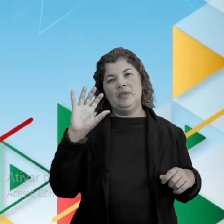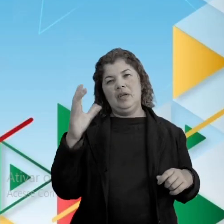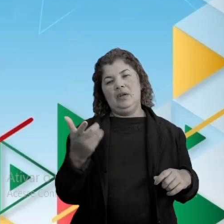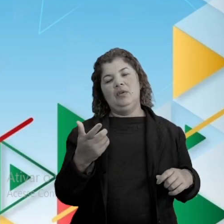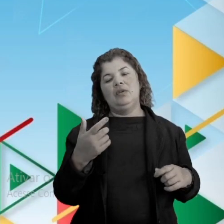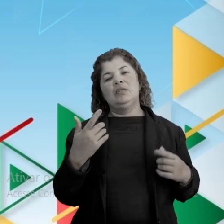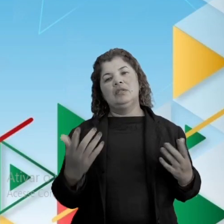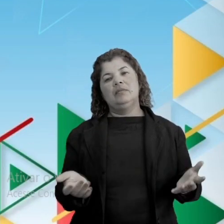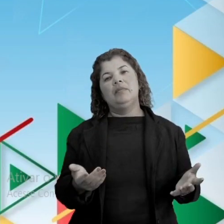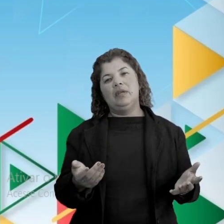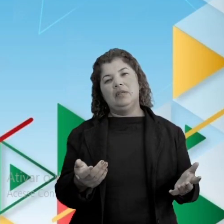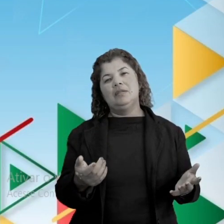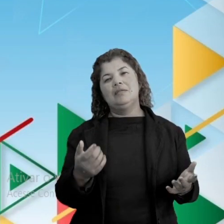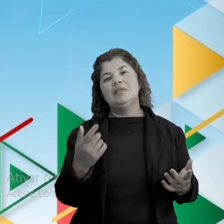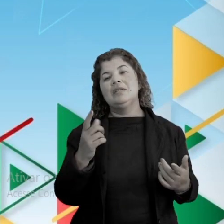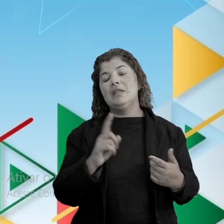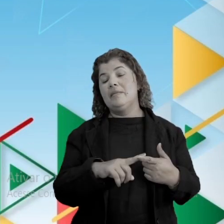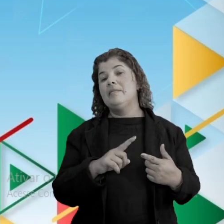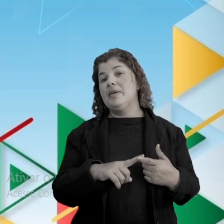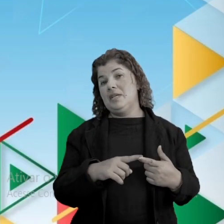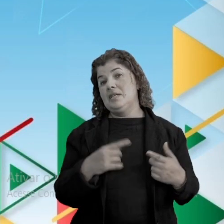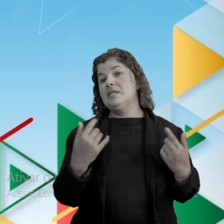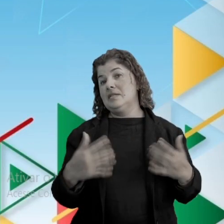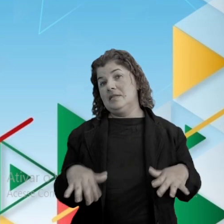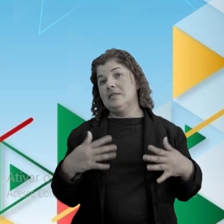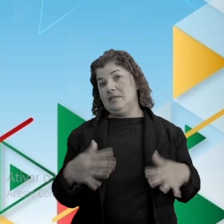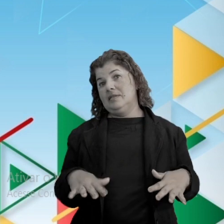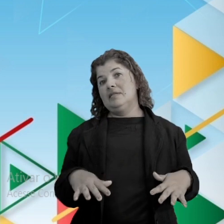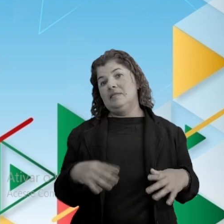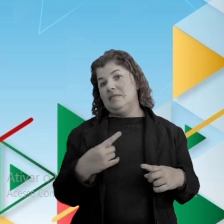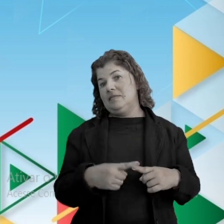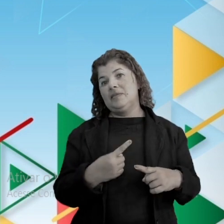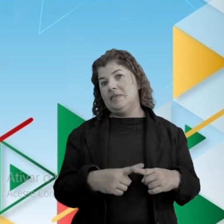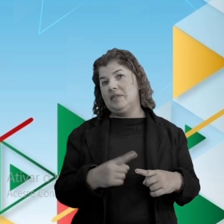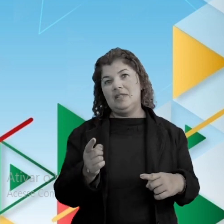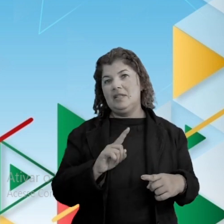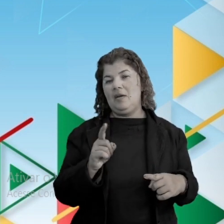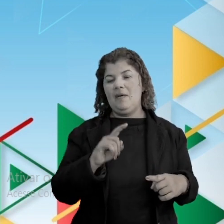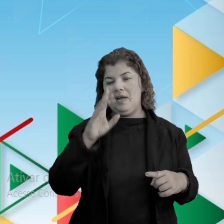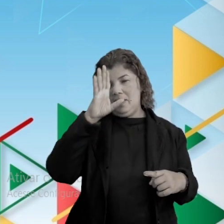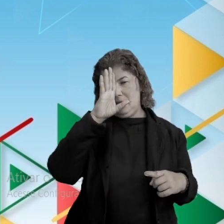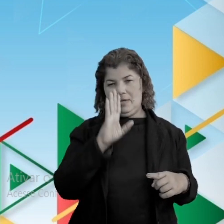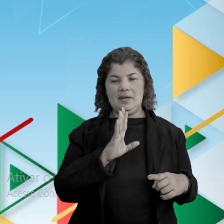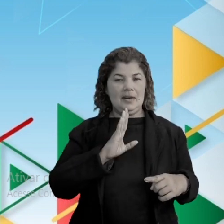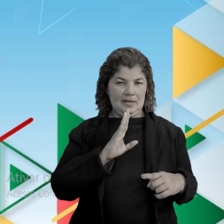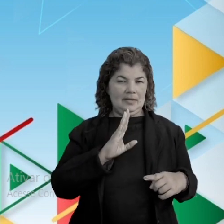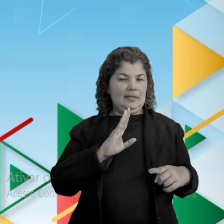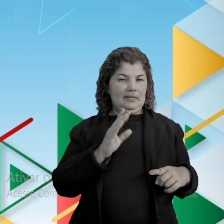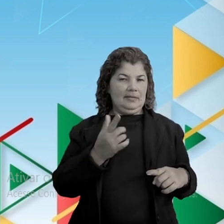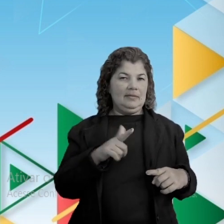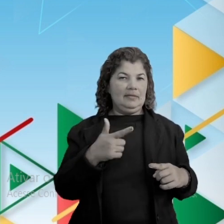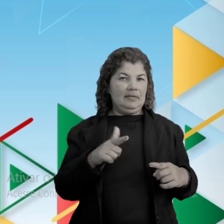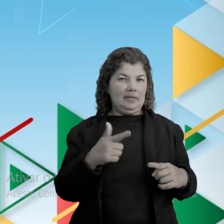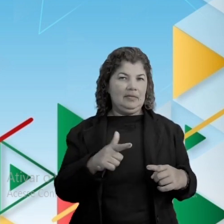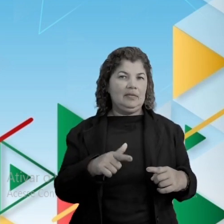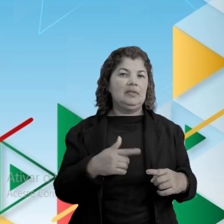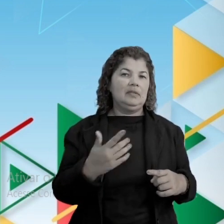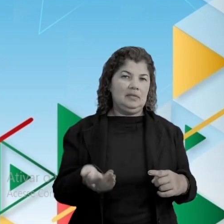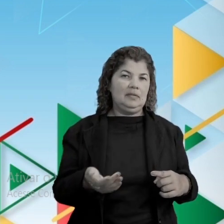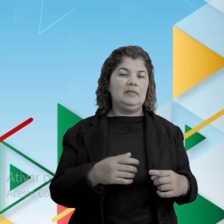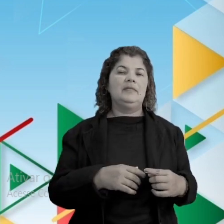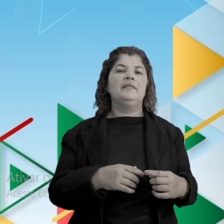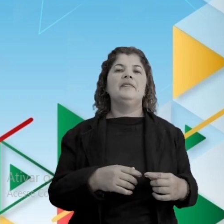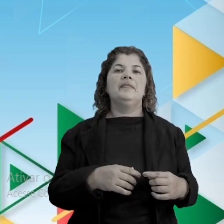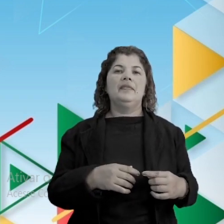preço. Vocês estavam pensando que foi de graça, eu disse, não tem nada de graça, nada de graça.